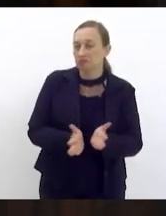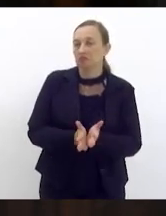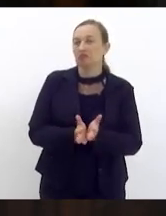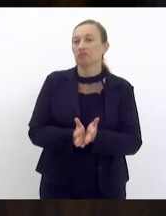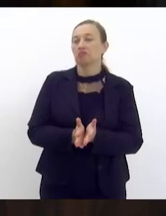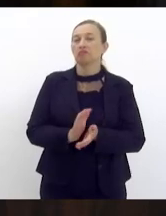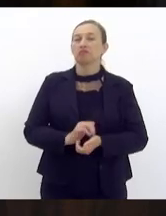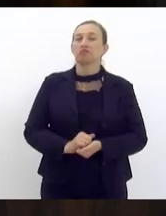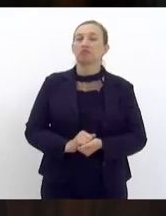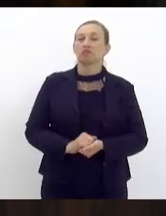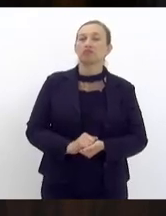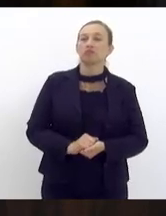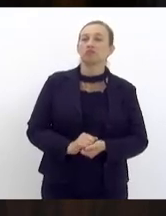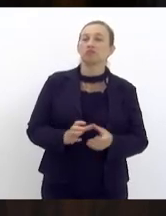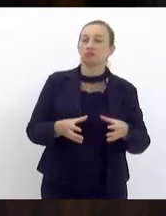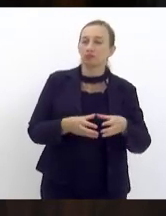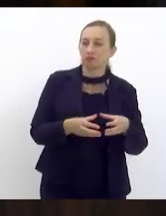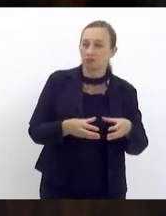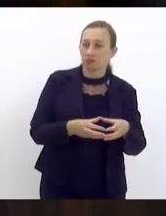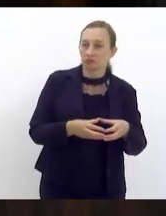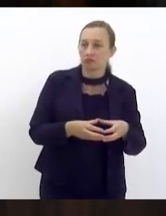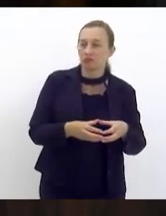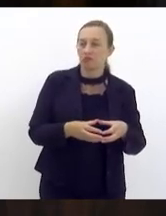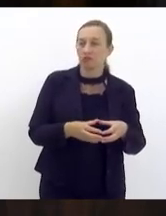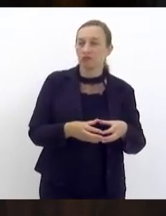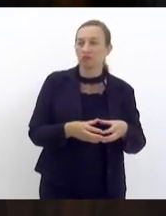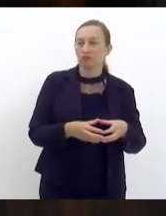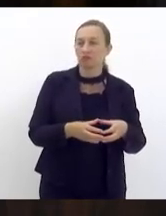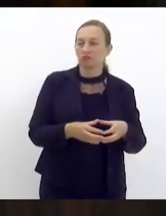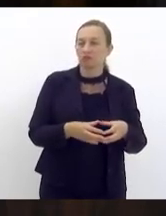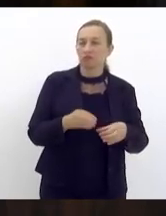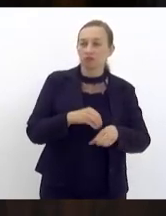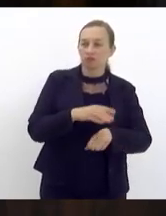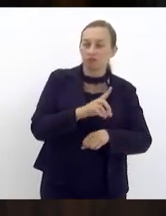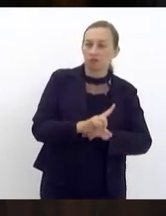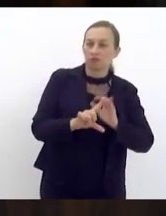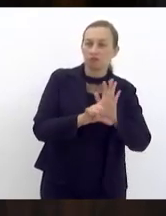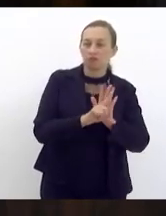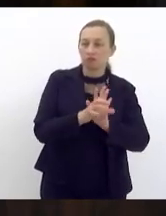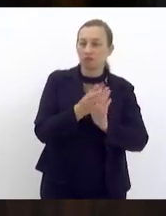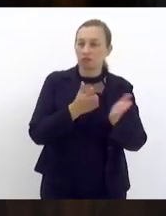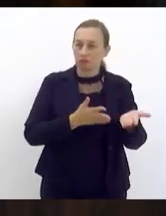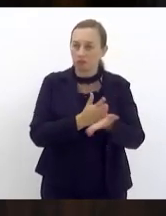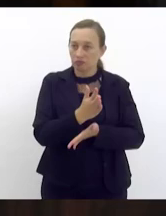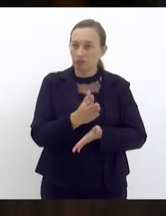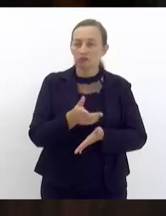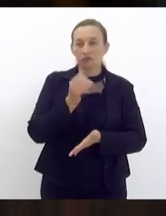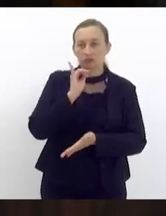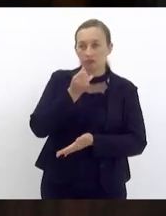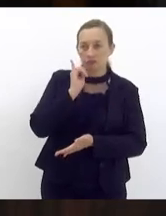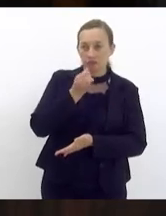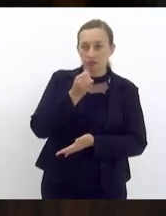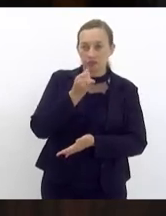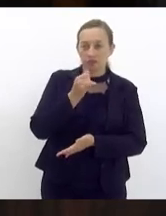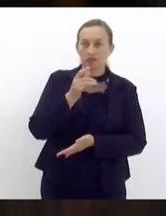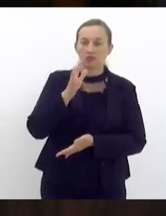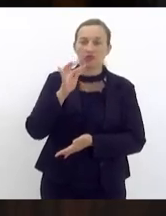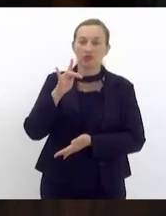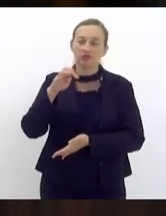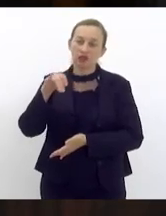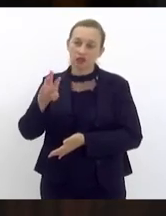menciono parecer das comissões de indicação legislativa favorável relator Felipe